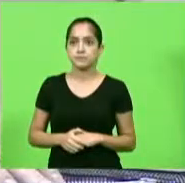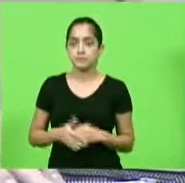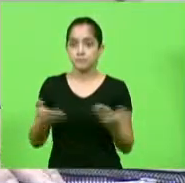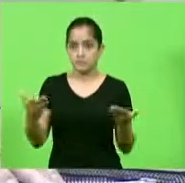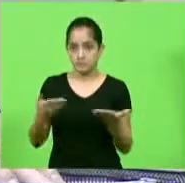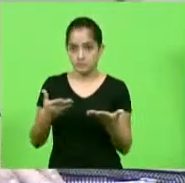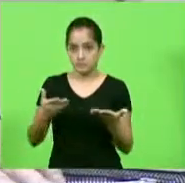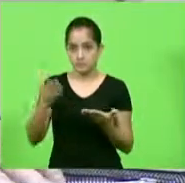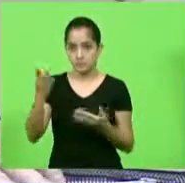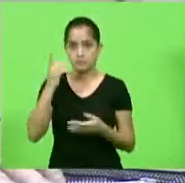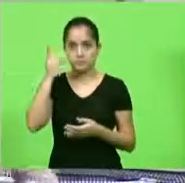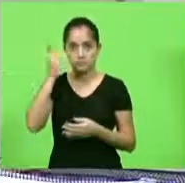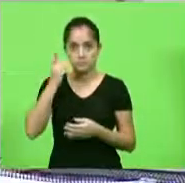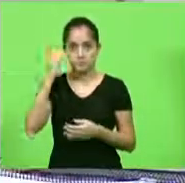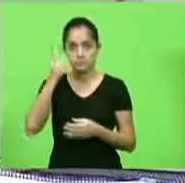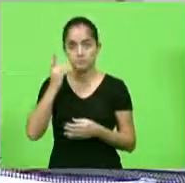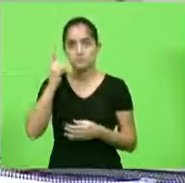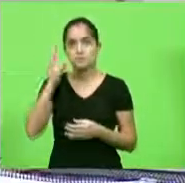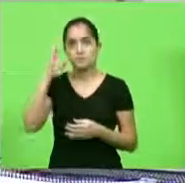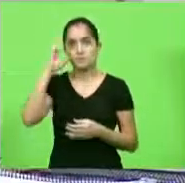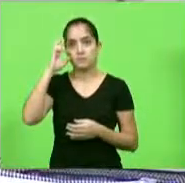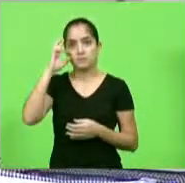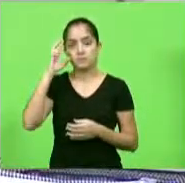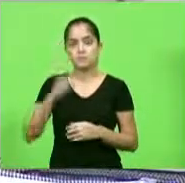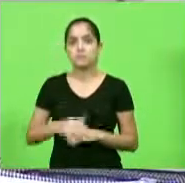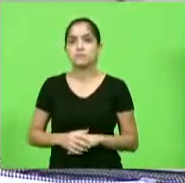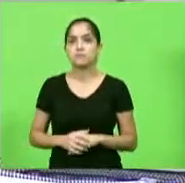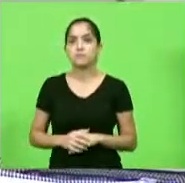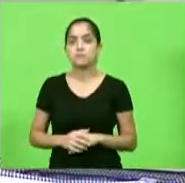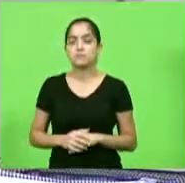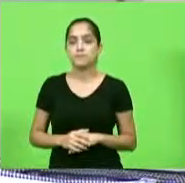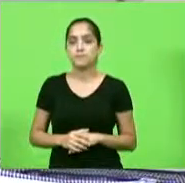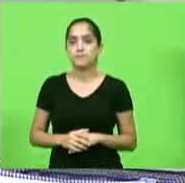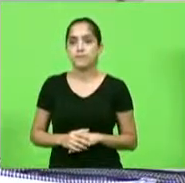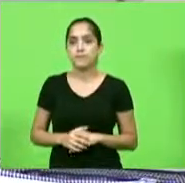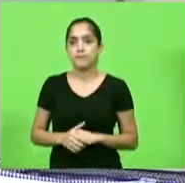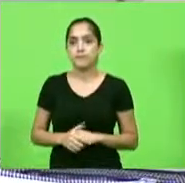Próximo deputado Ricardo Alba, por 10 minutos, deputado.